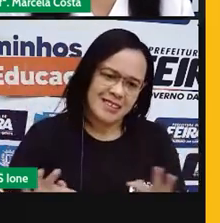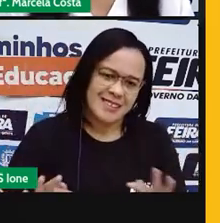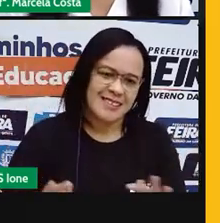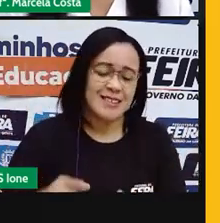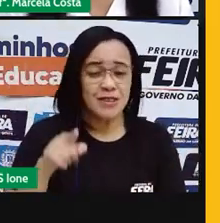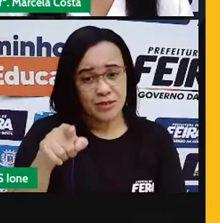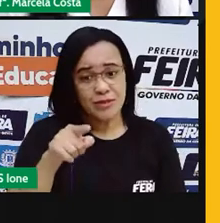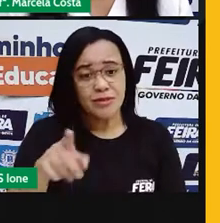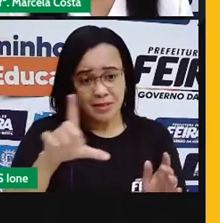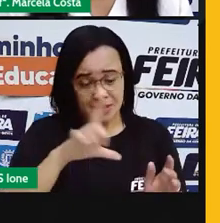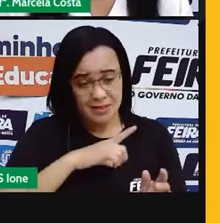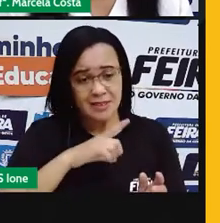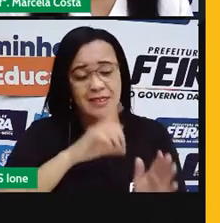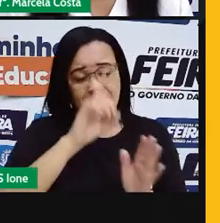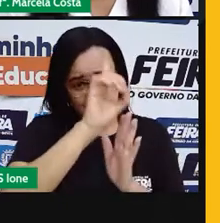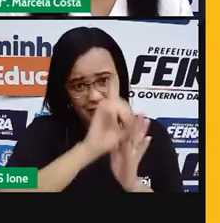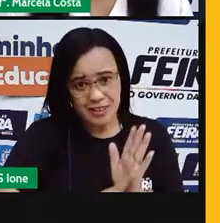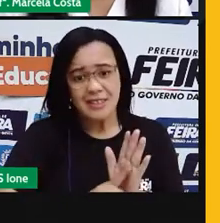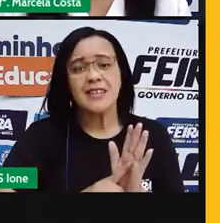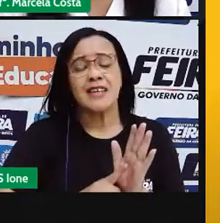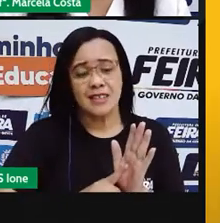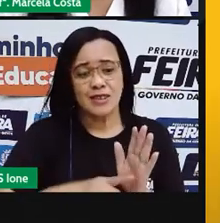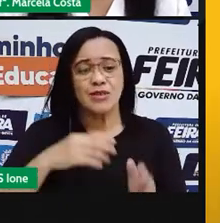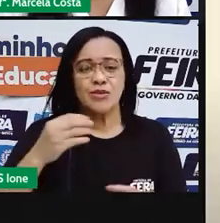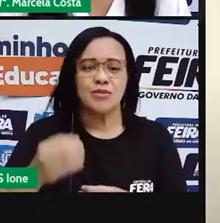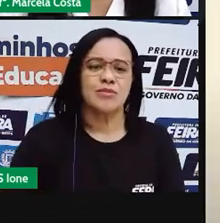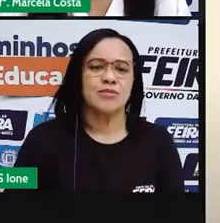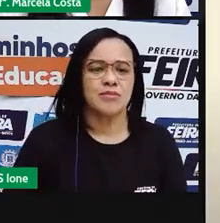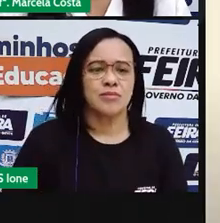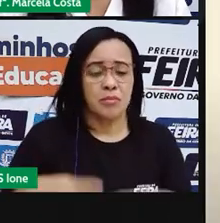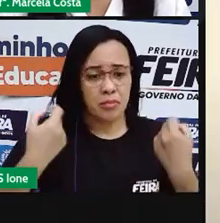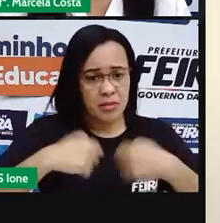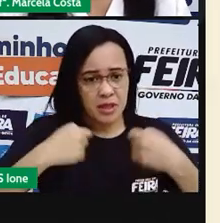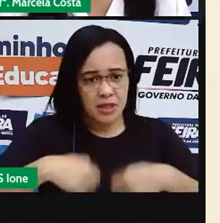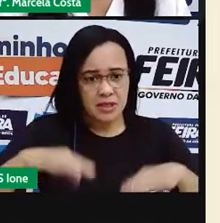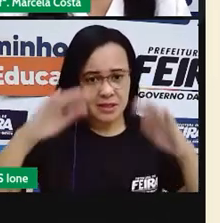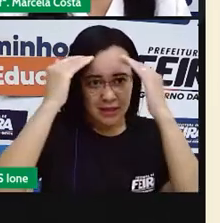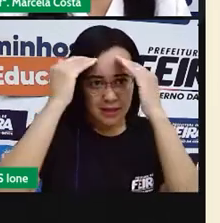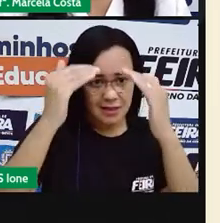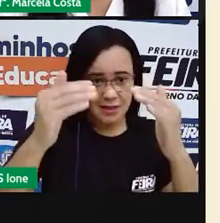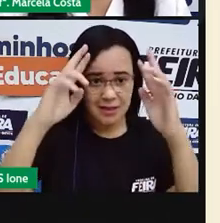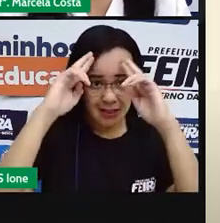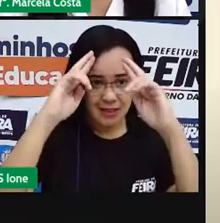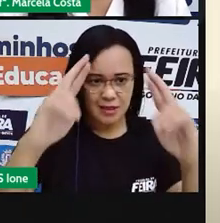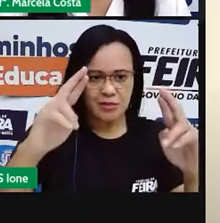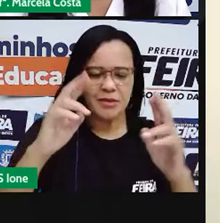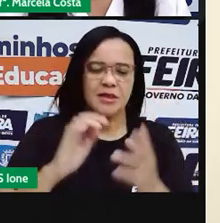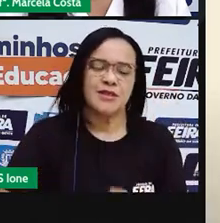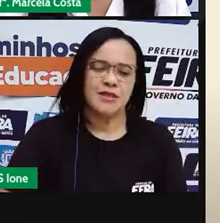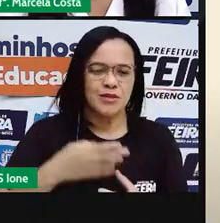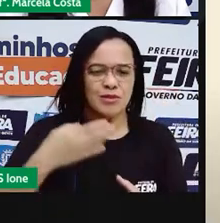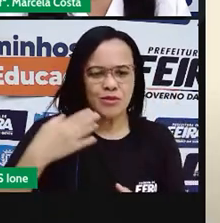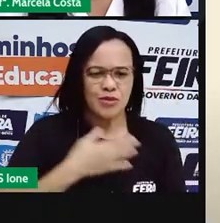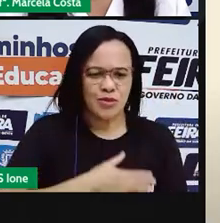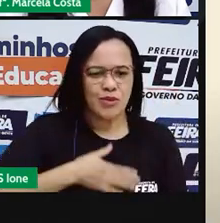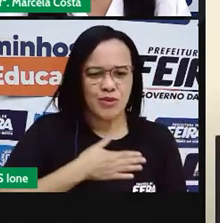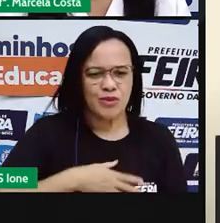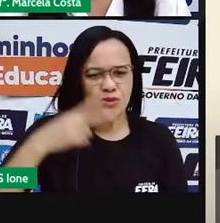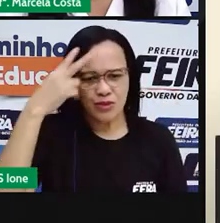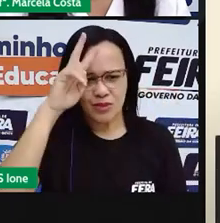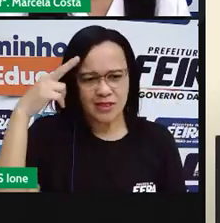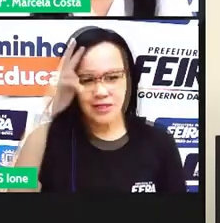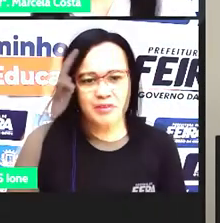a viver uma vida livre de violência. trate os seus colegas com respeito. Você gostou da história de hoje? Não perca as histórias dos